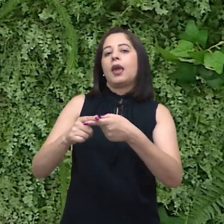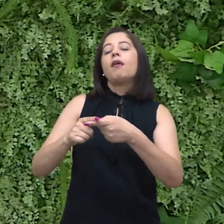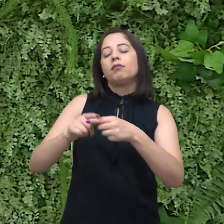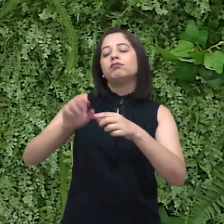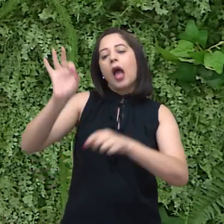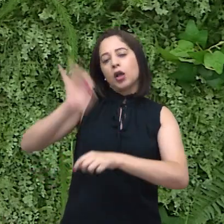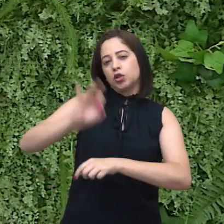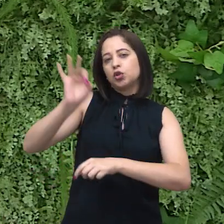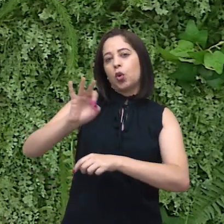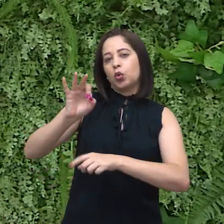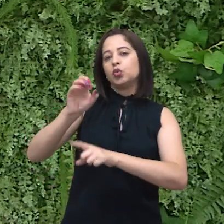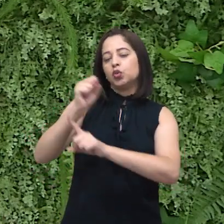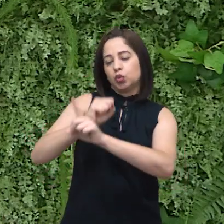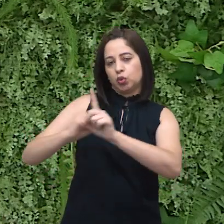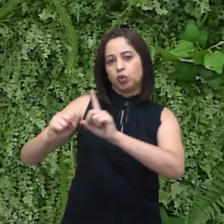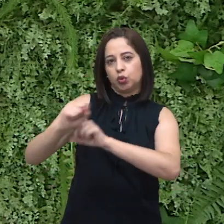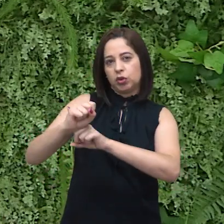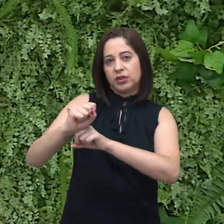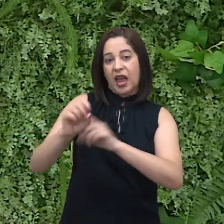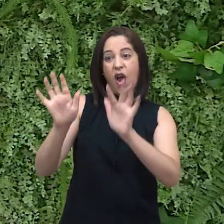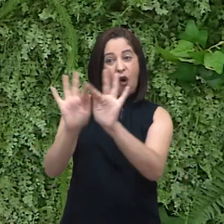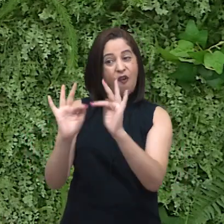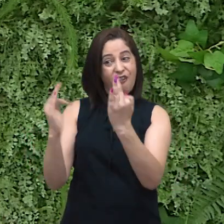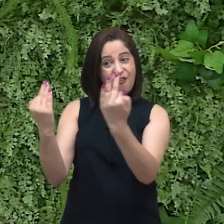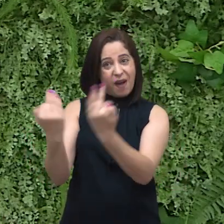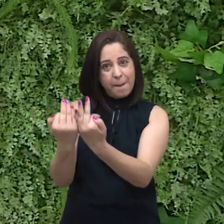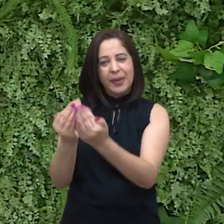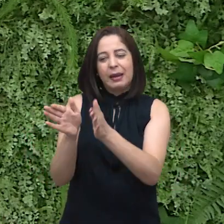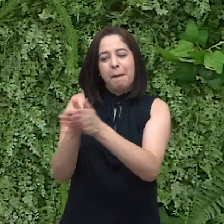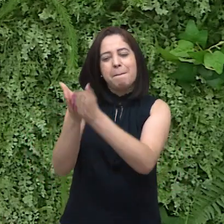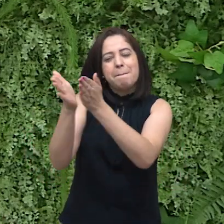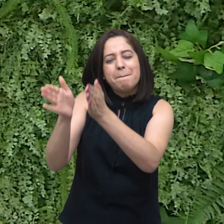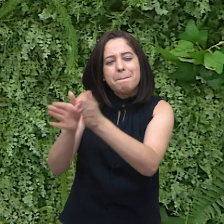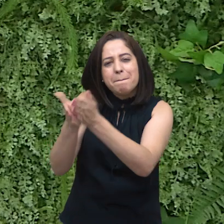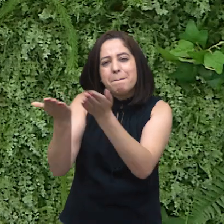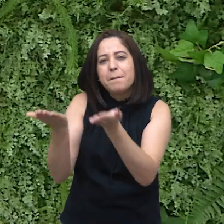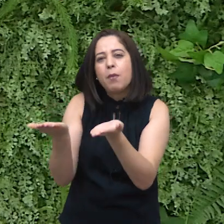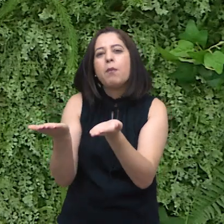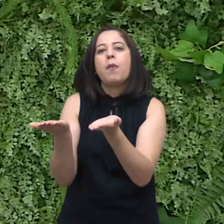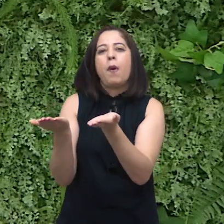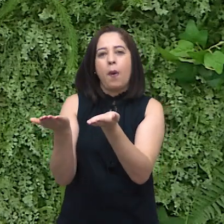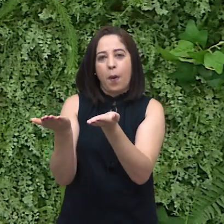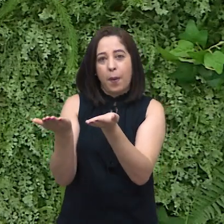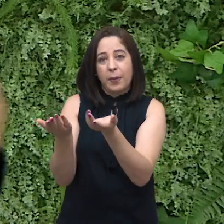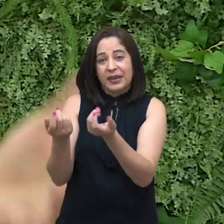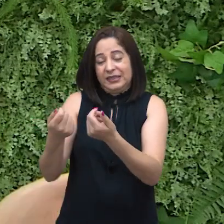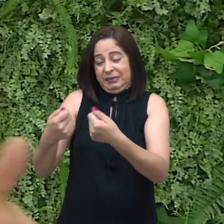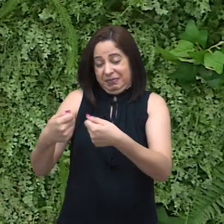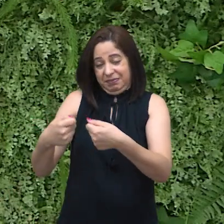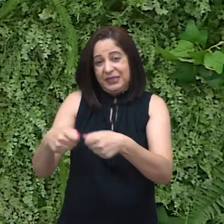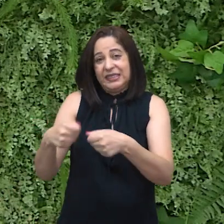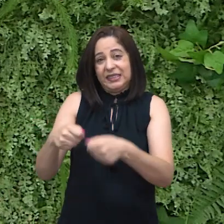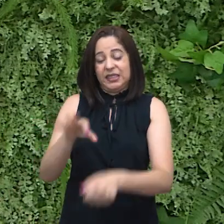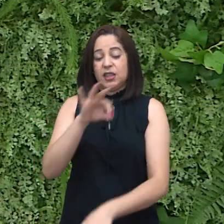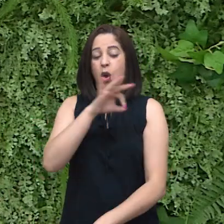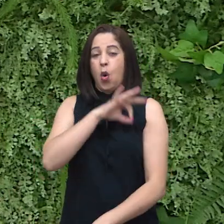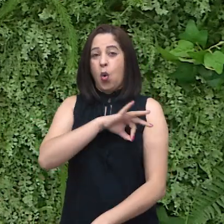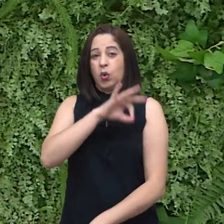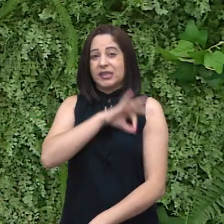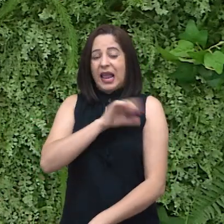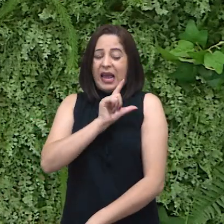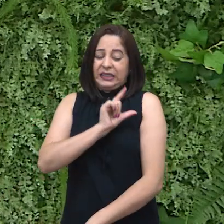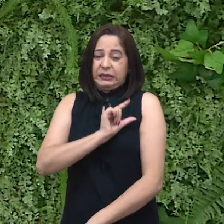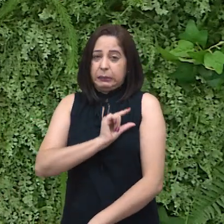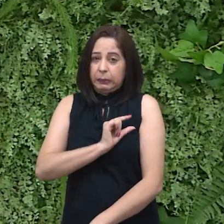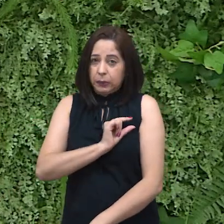em razão desse desconto da tarifa social. São famílias, como falei, normalmente que tem que ter uma renda per capita de